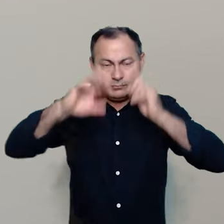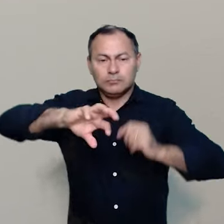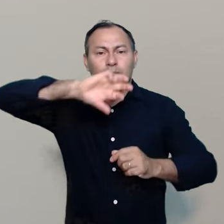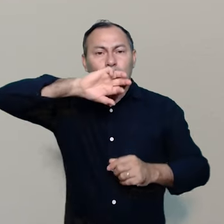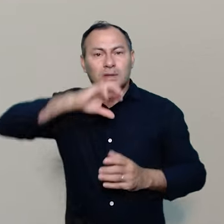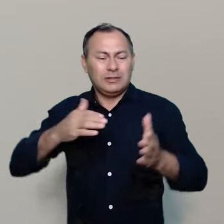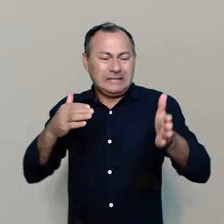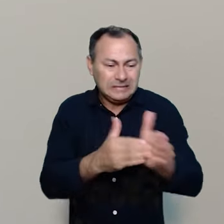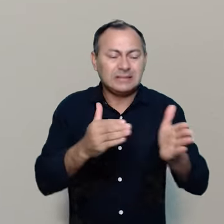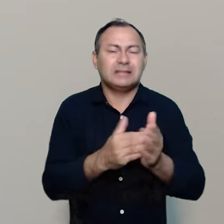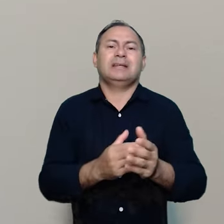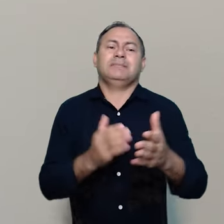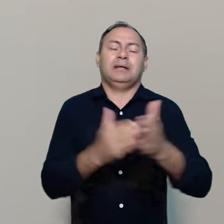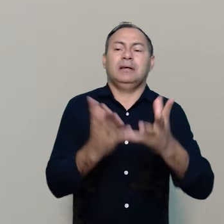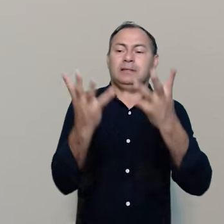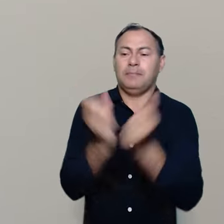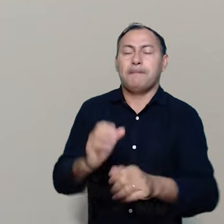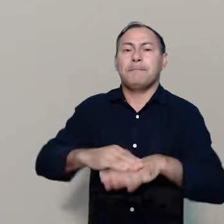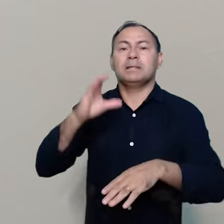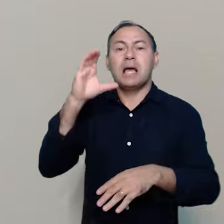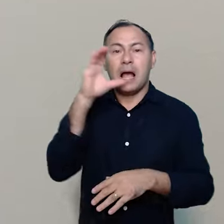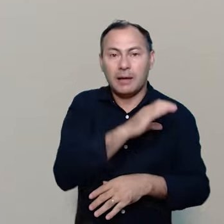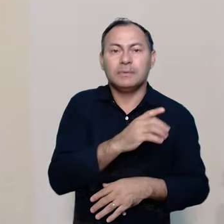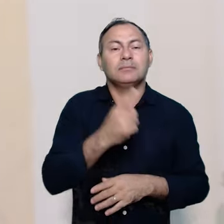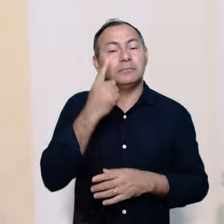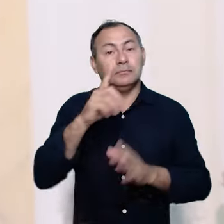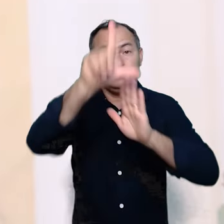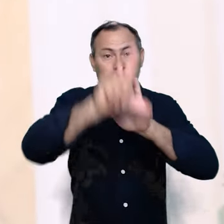obstáculos que impedem uma recepção mais rápida.